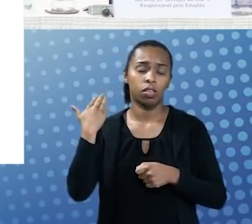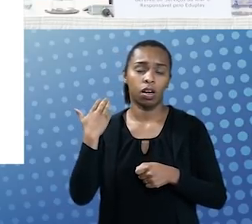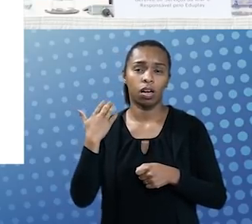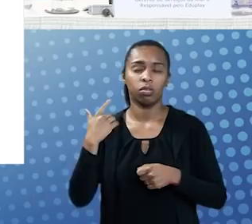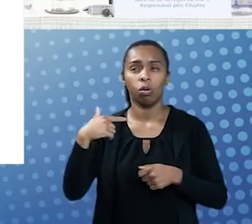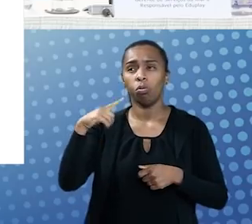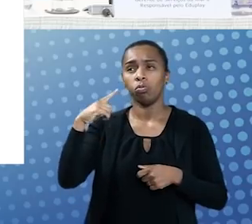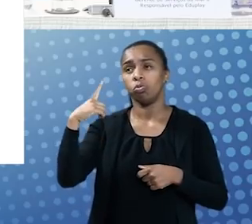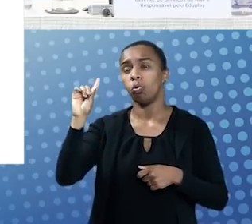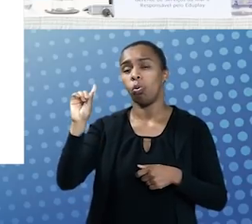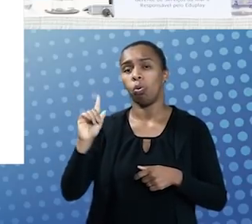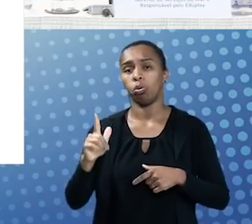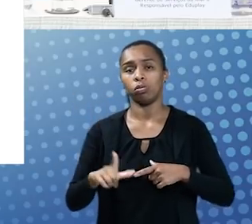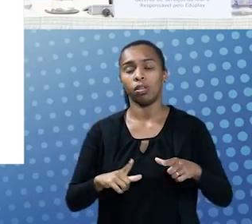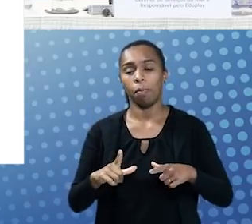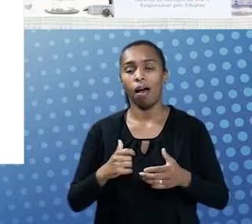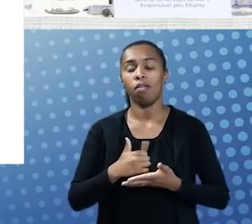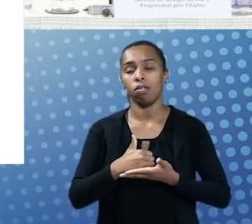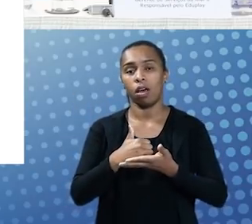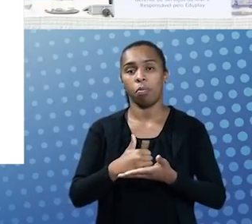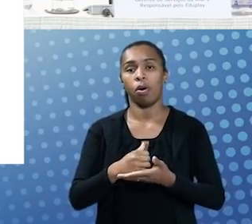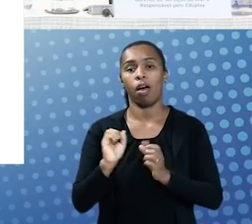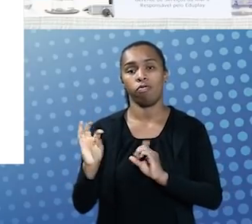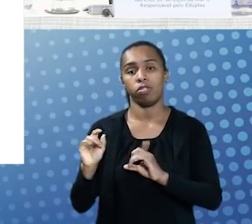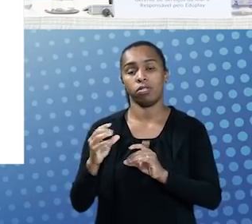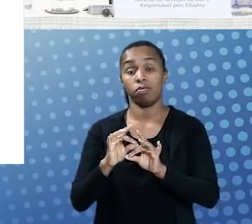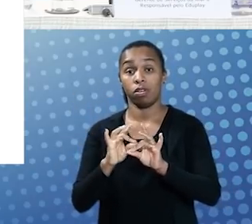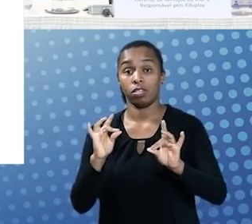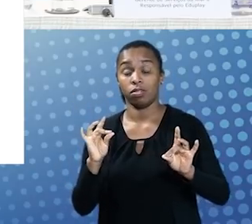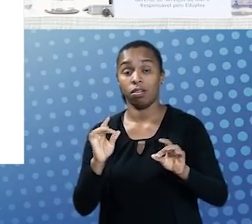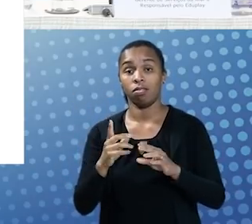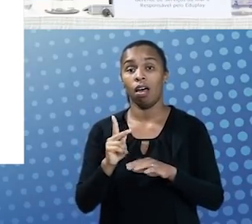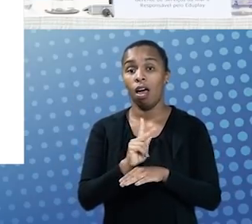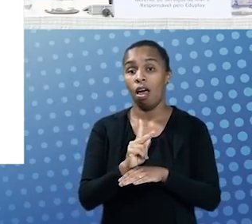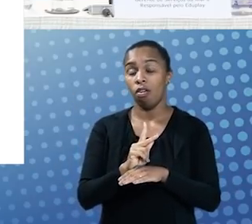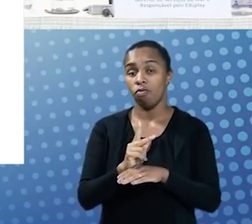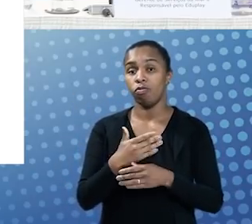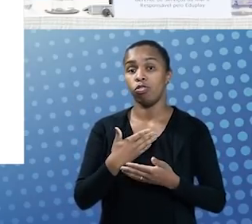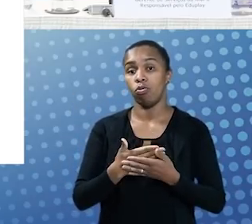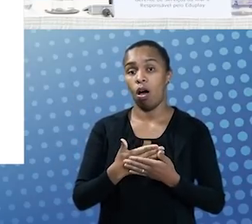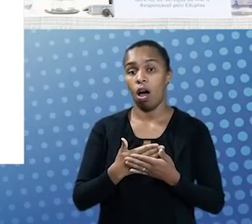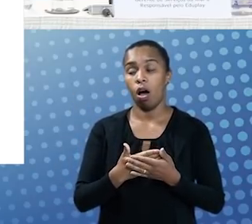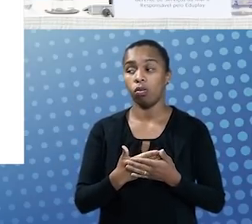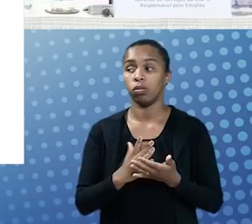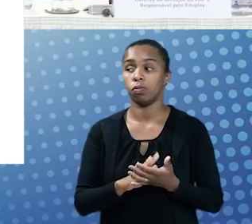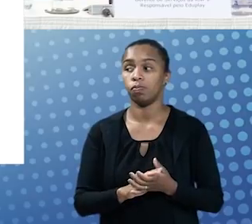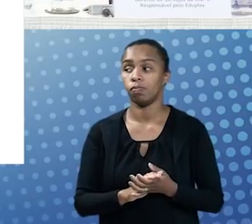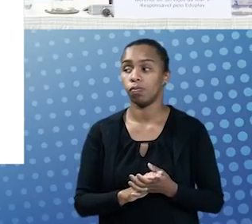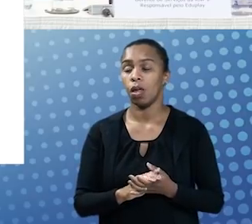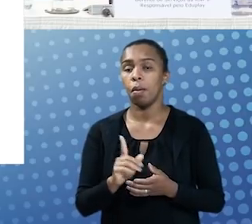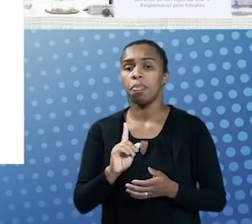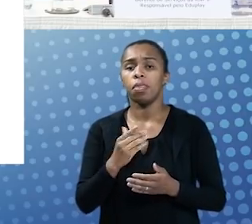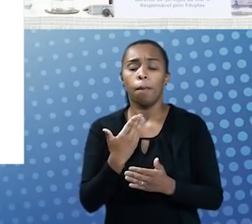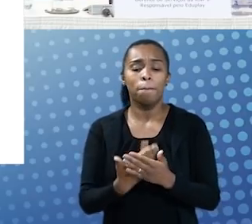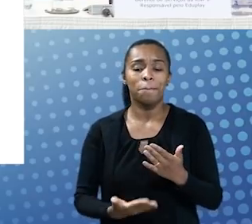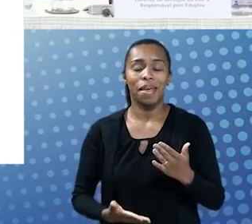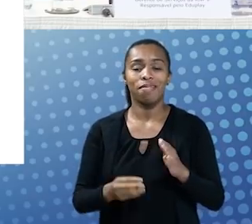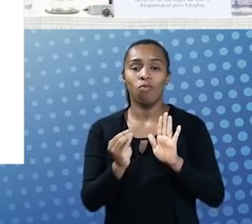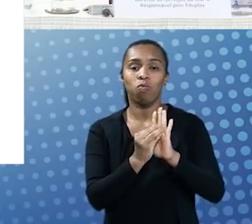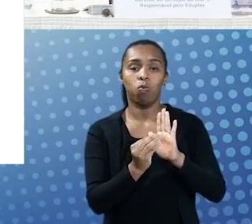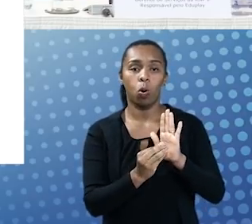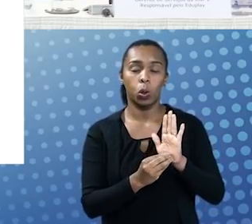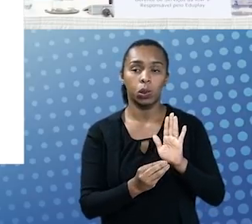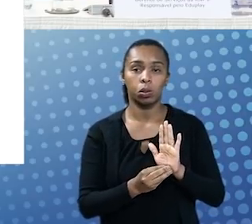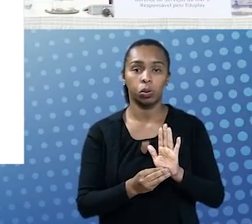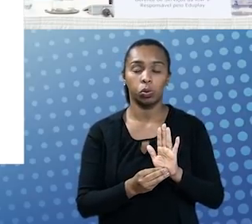apoiava o Ensino à Distância, que era o videoaula. E, para que a gente não perdesse esse conteúdo, esse serviço,